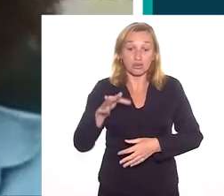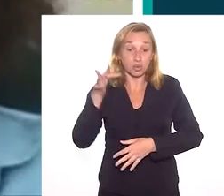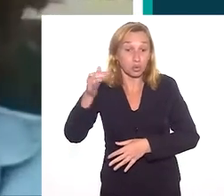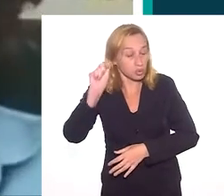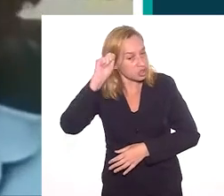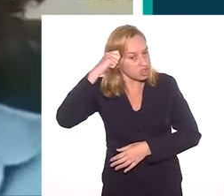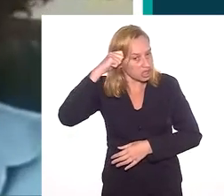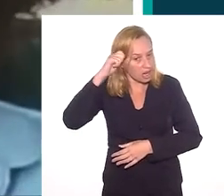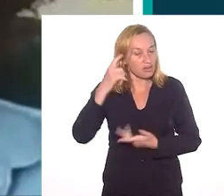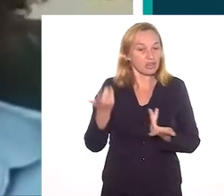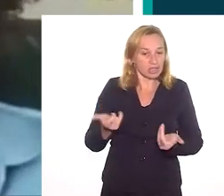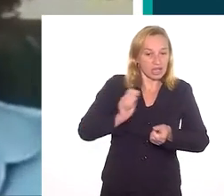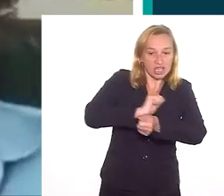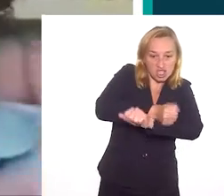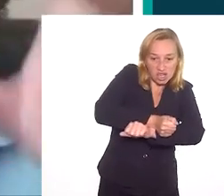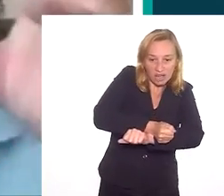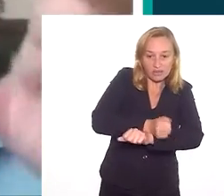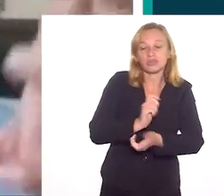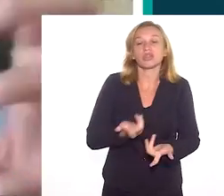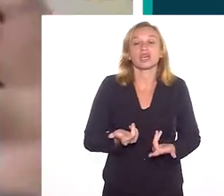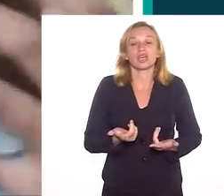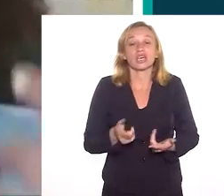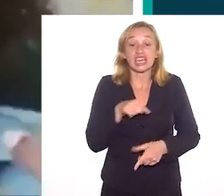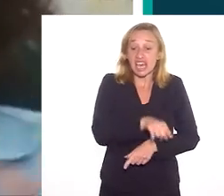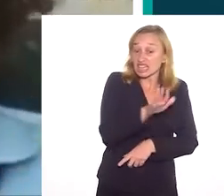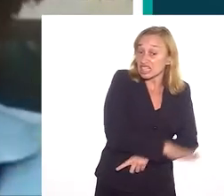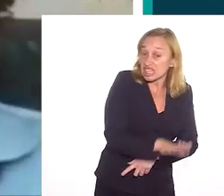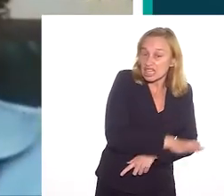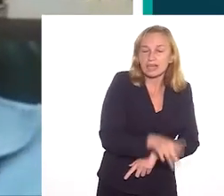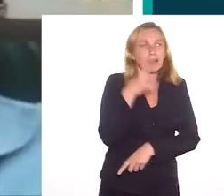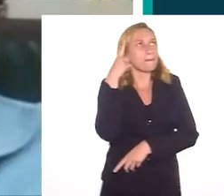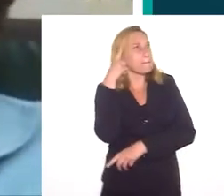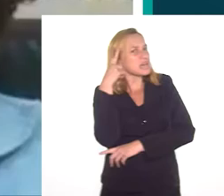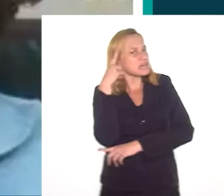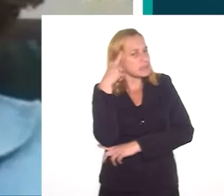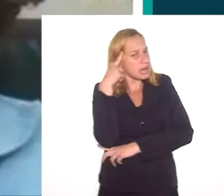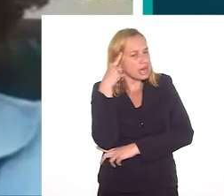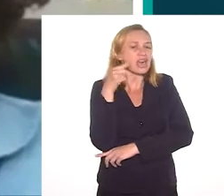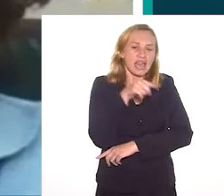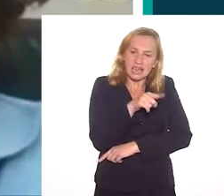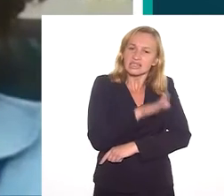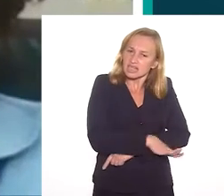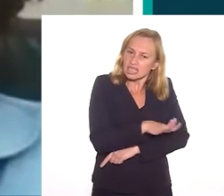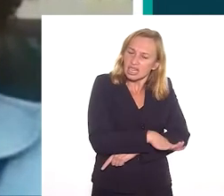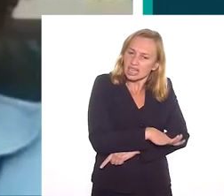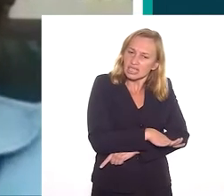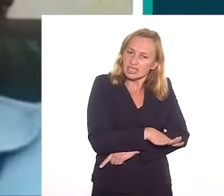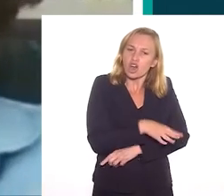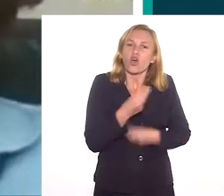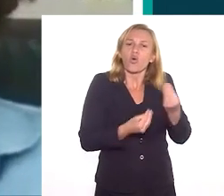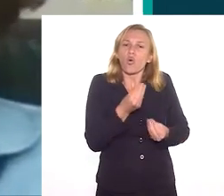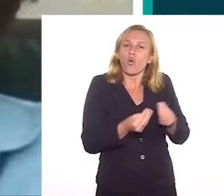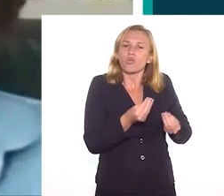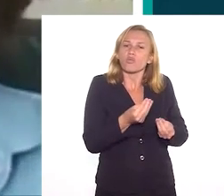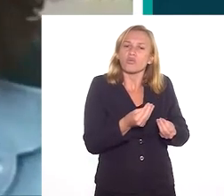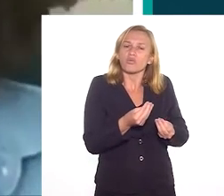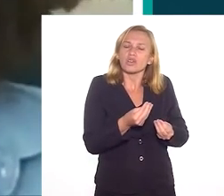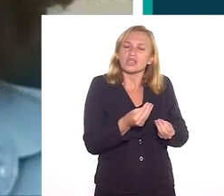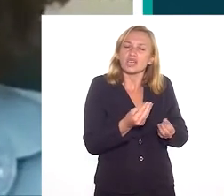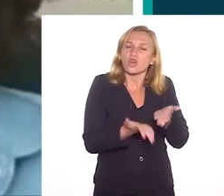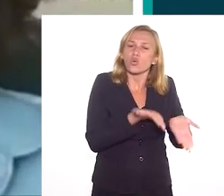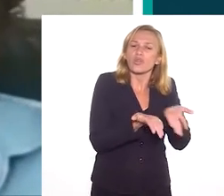entretanto, essa mesma lei, ela vai dizer que essa criança, e é uma questão para a gente pensar, não é? Essa criança,